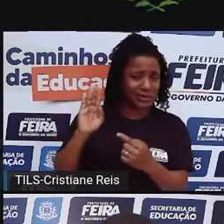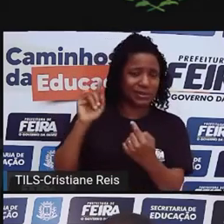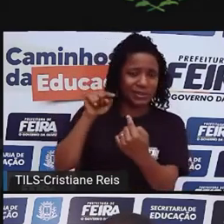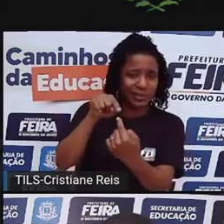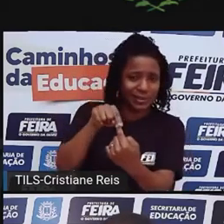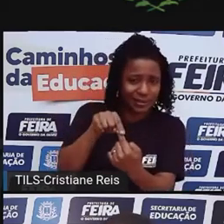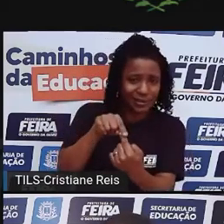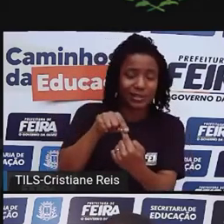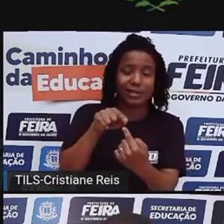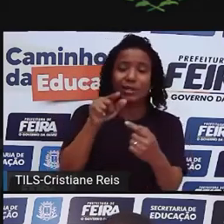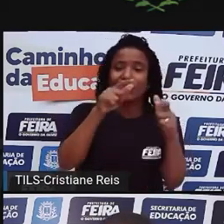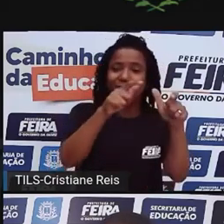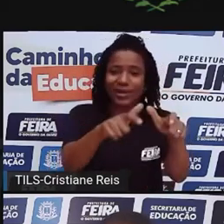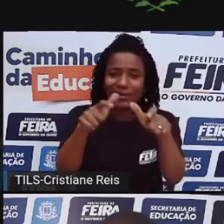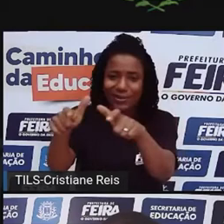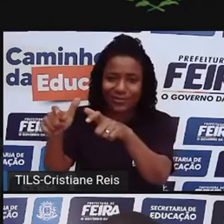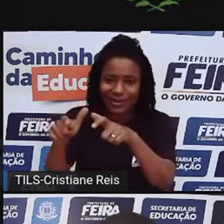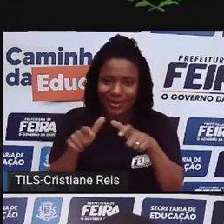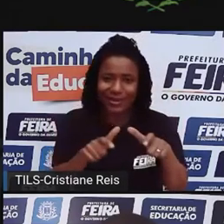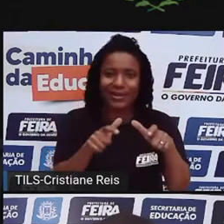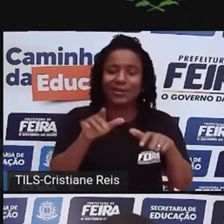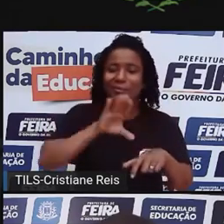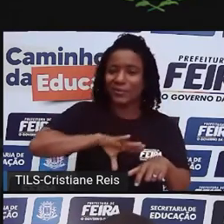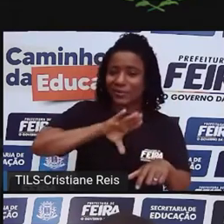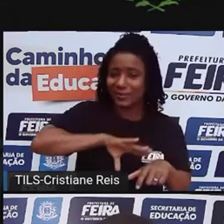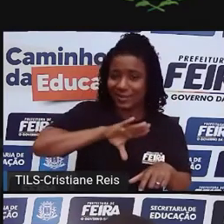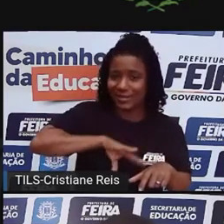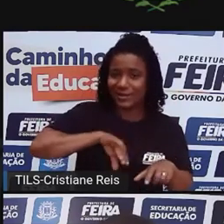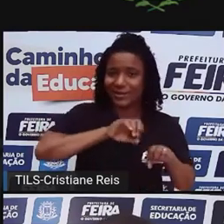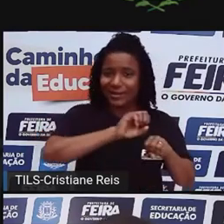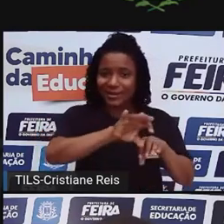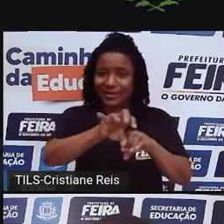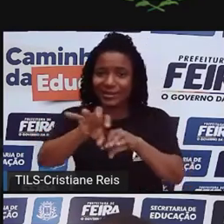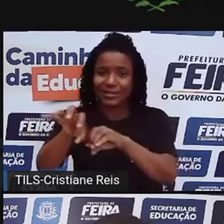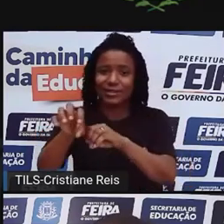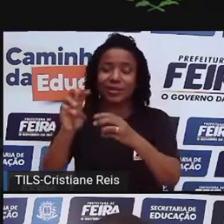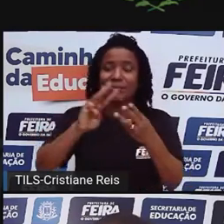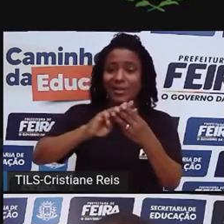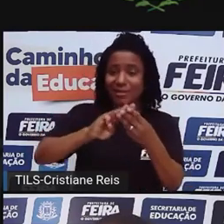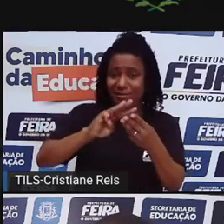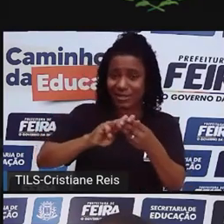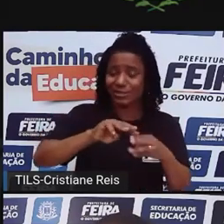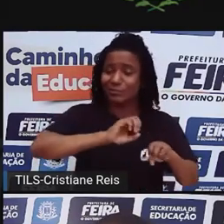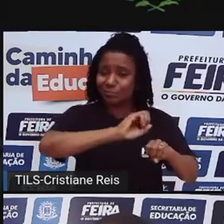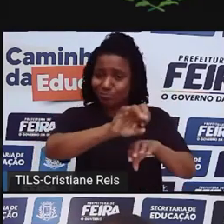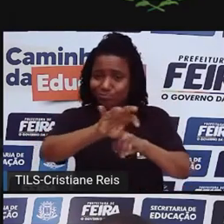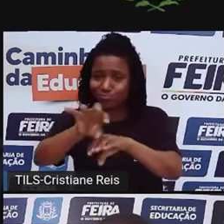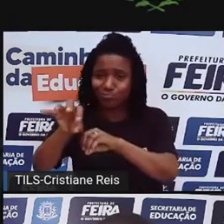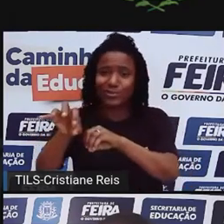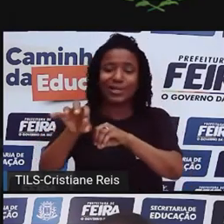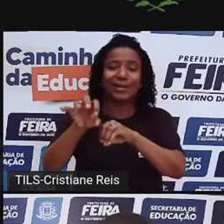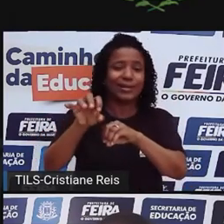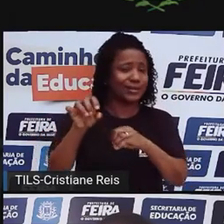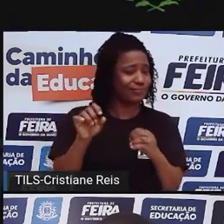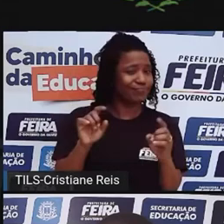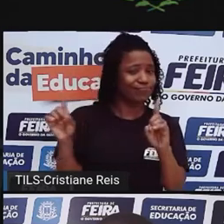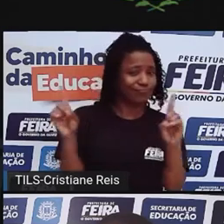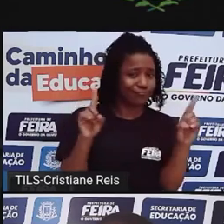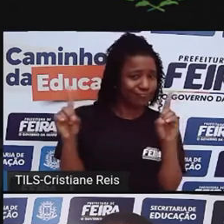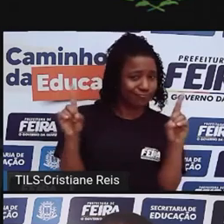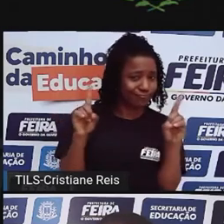letras, de ensino de língua portuguesa, né? Da própria matemática. Então, a decolonialidade é essa tentativa de,